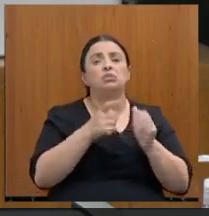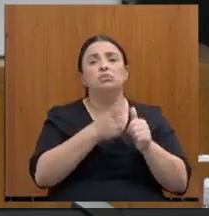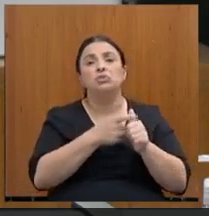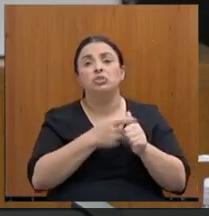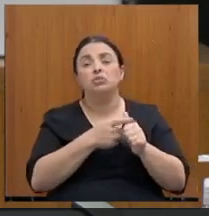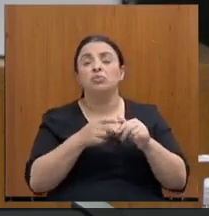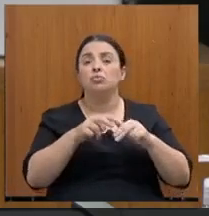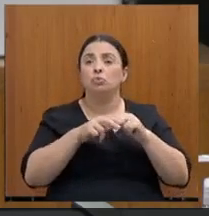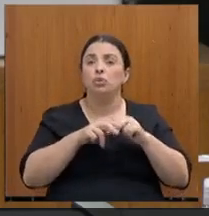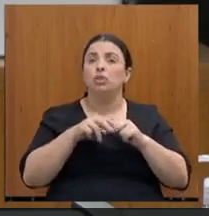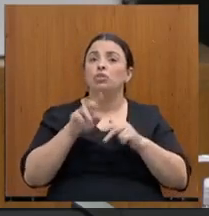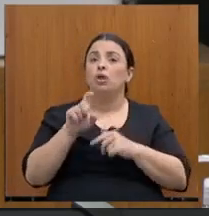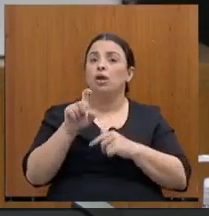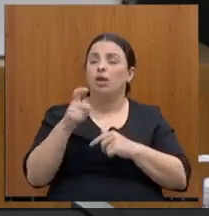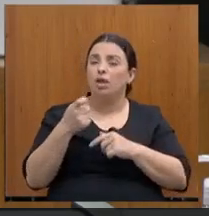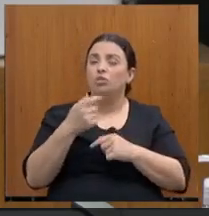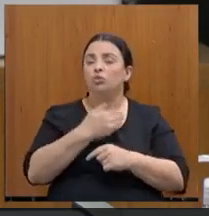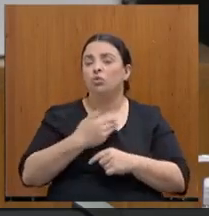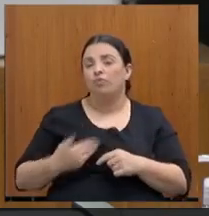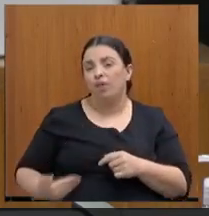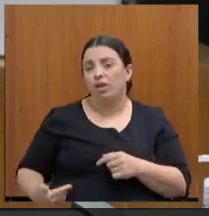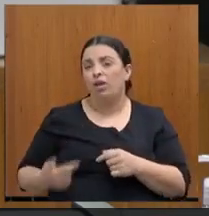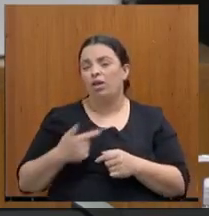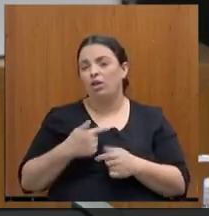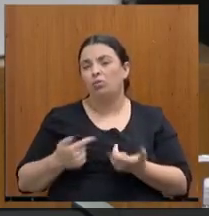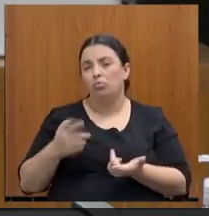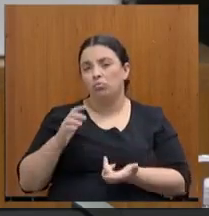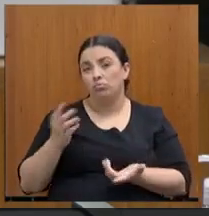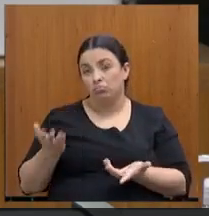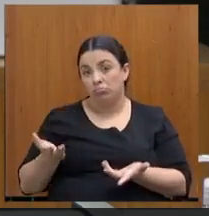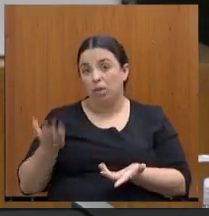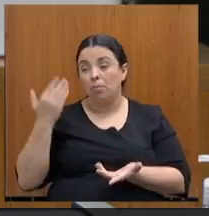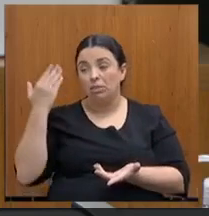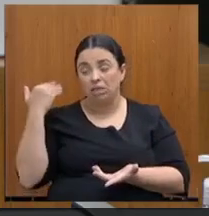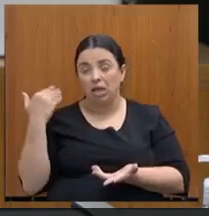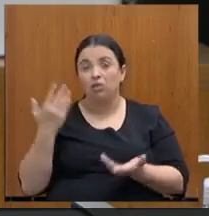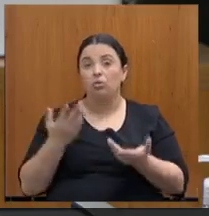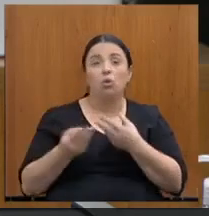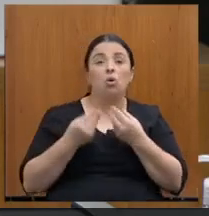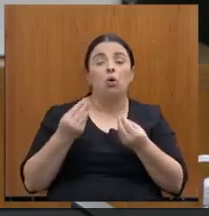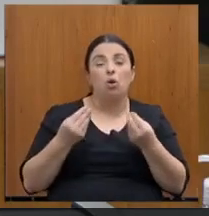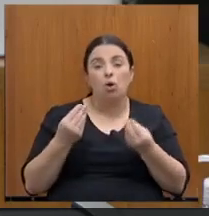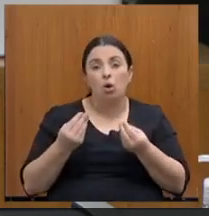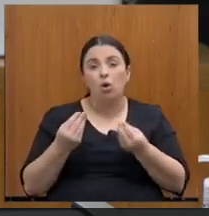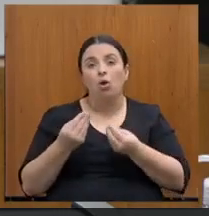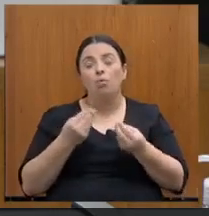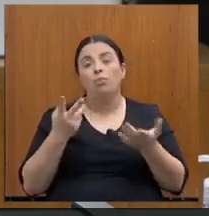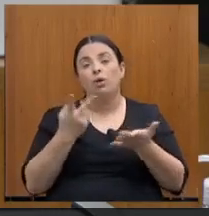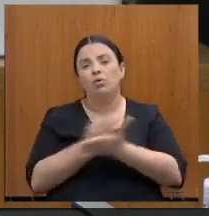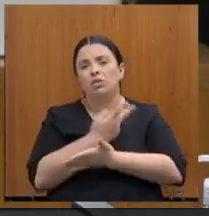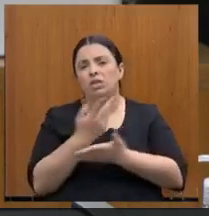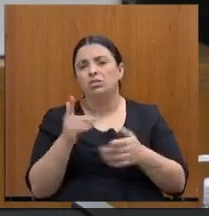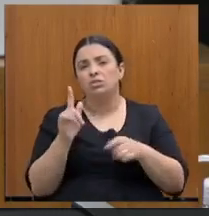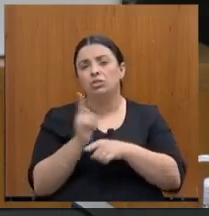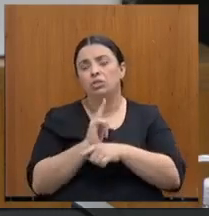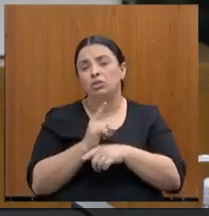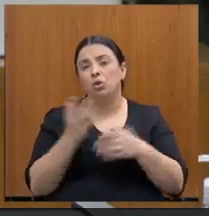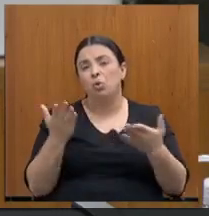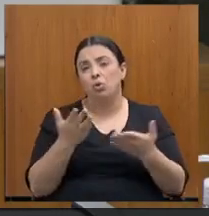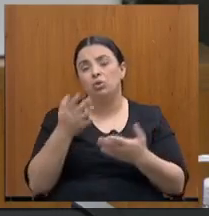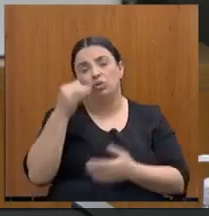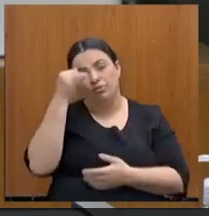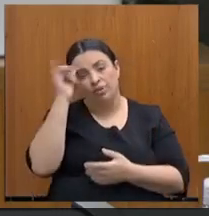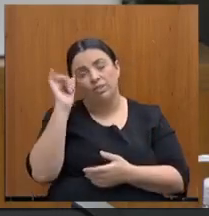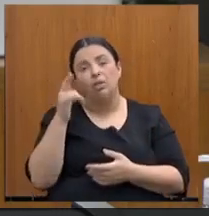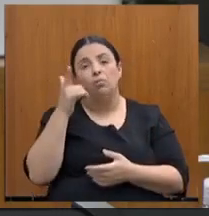governo anterior ou pelos governos anteriores, e como que está sendo realizada a gestão hoje fazendária para